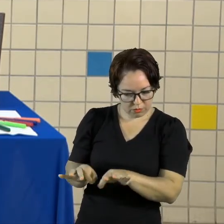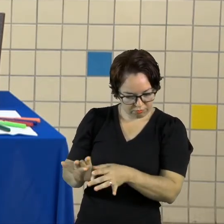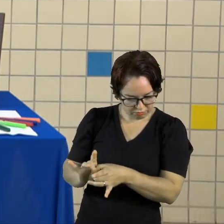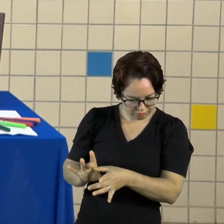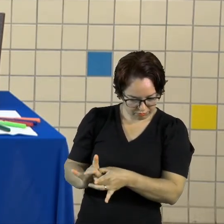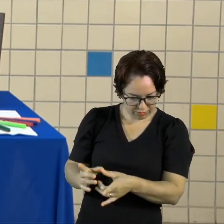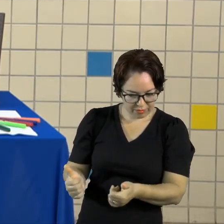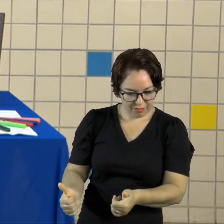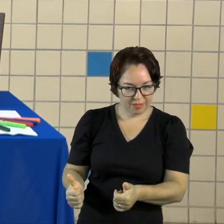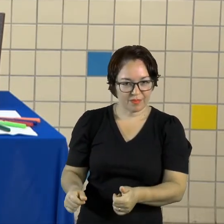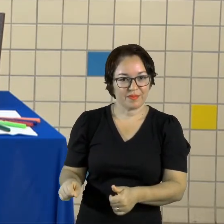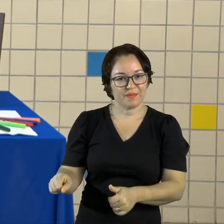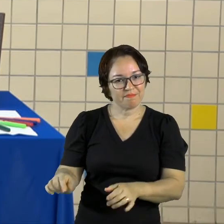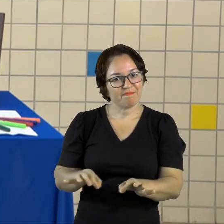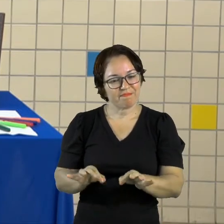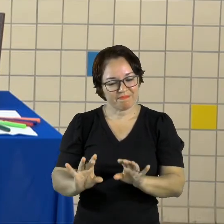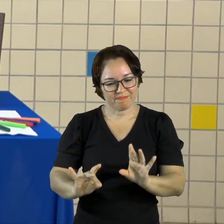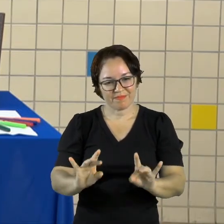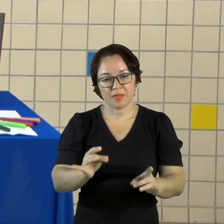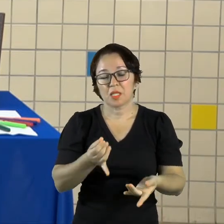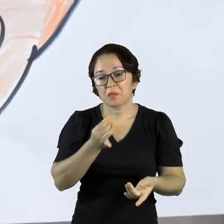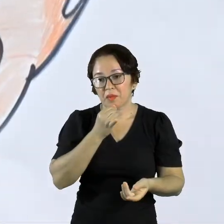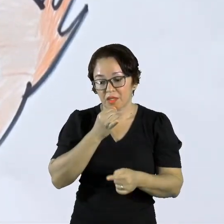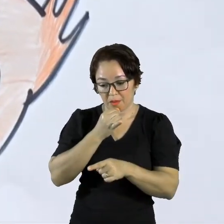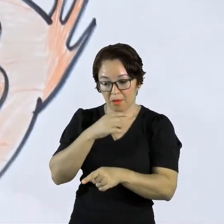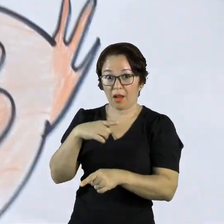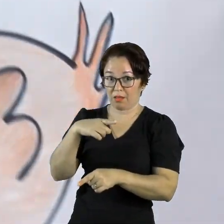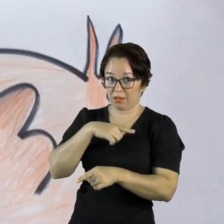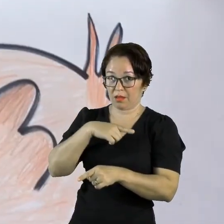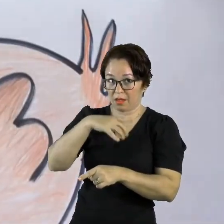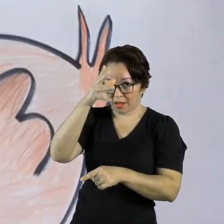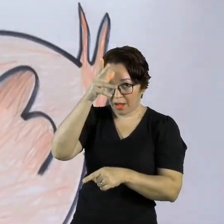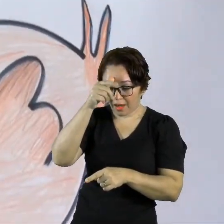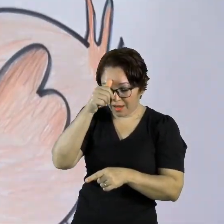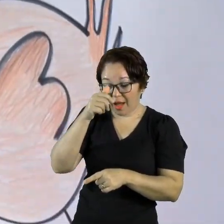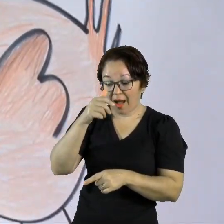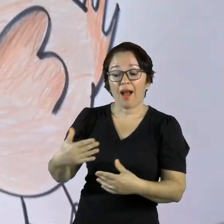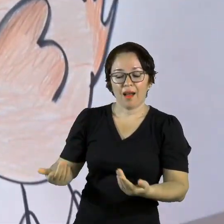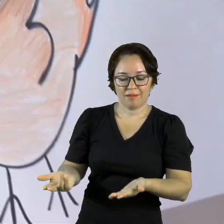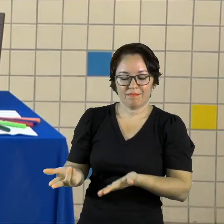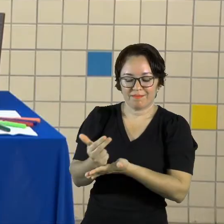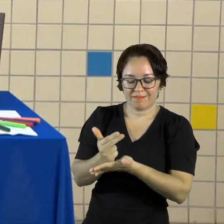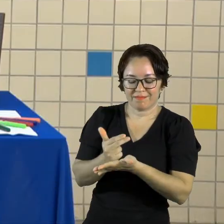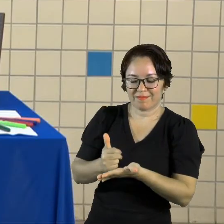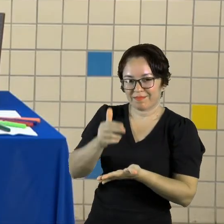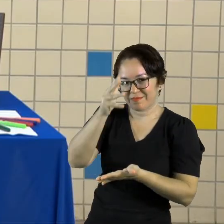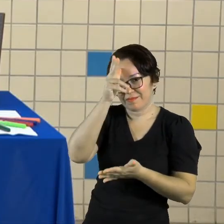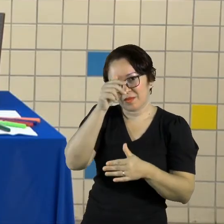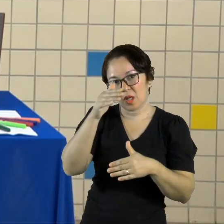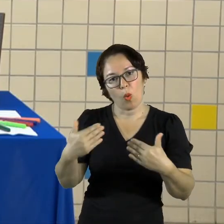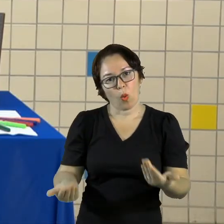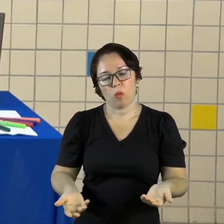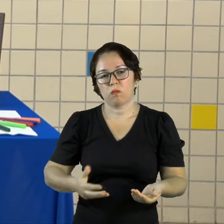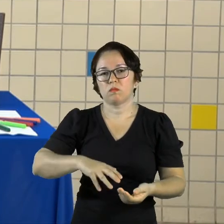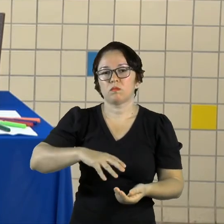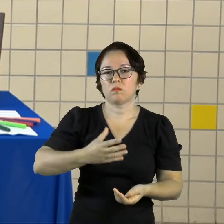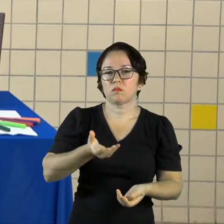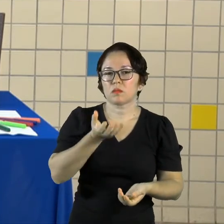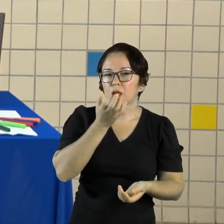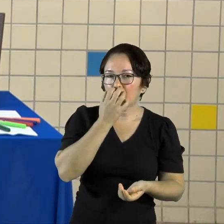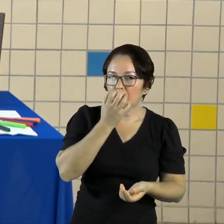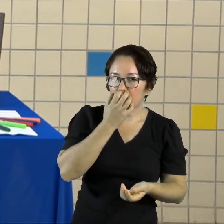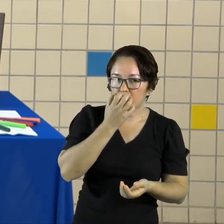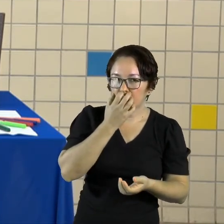Se ela tiver uma galinha Faça o desenho da galinha Se ela tiver um cachorro Deixa ela